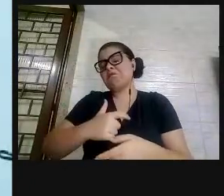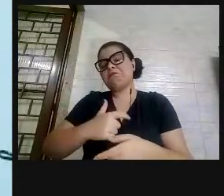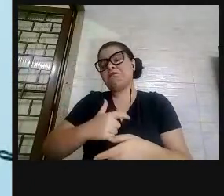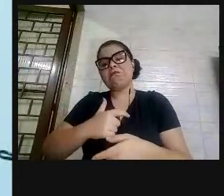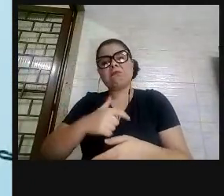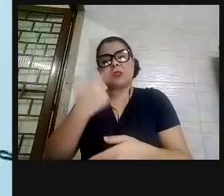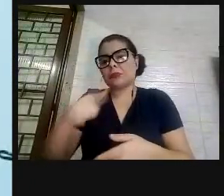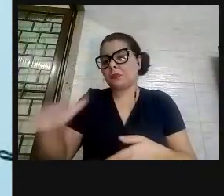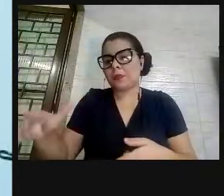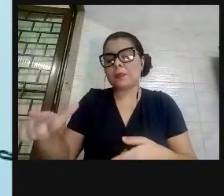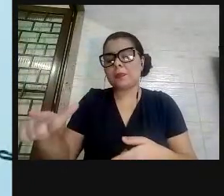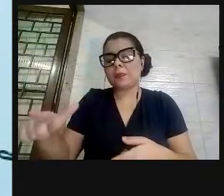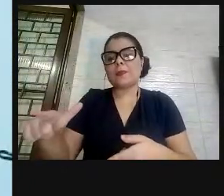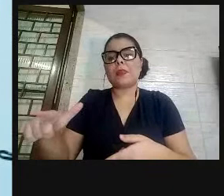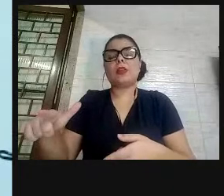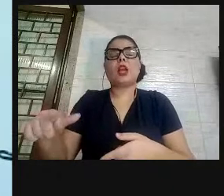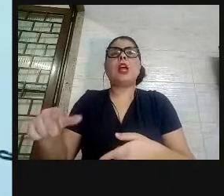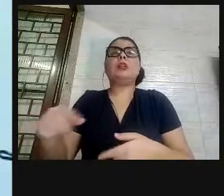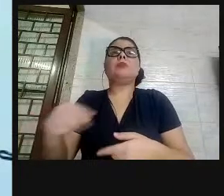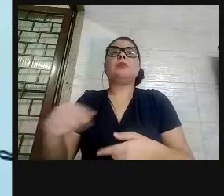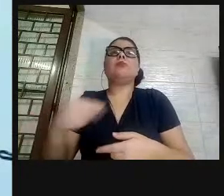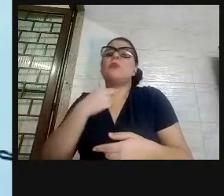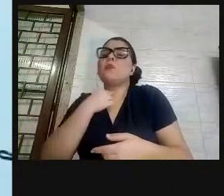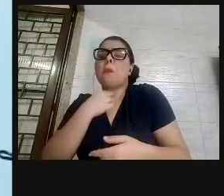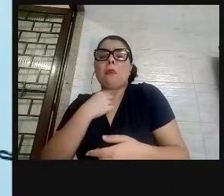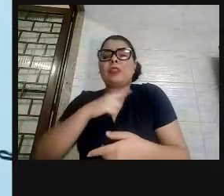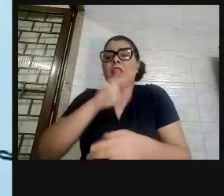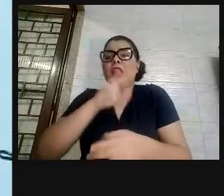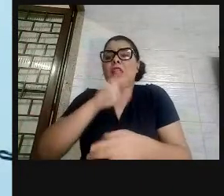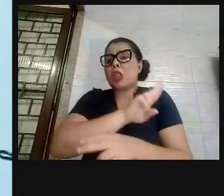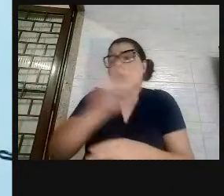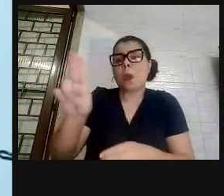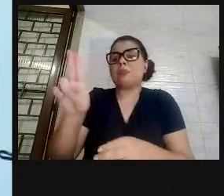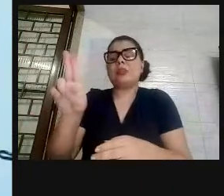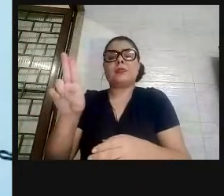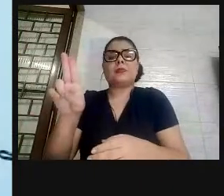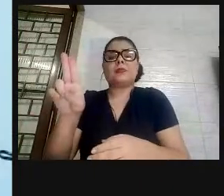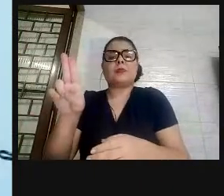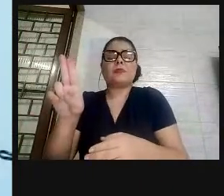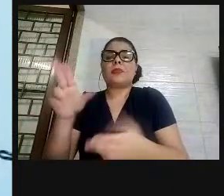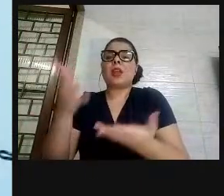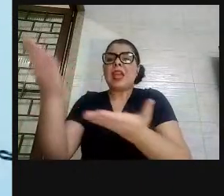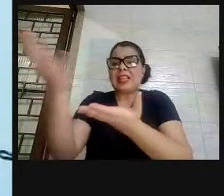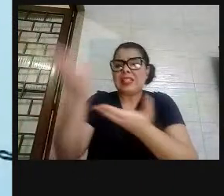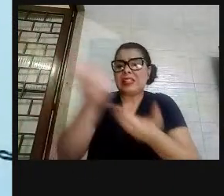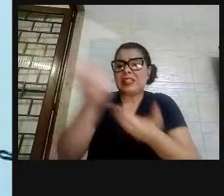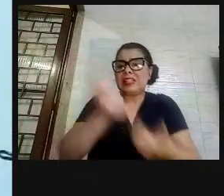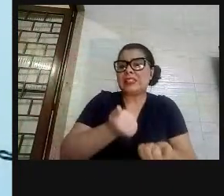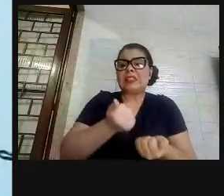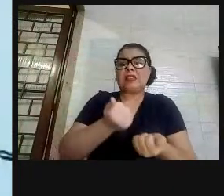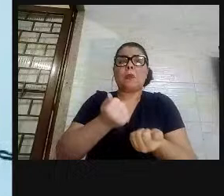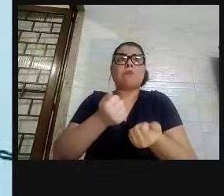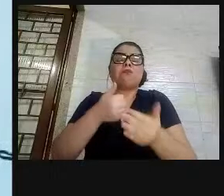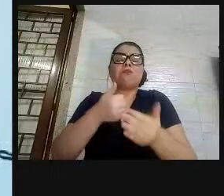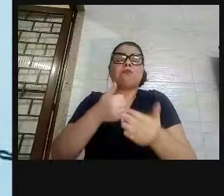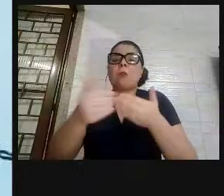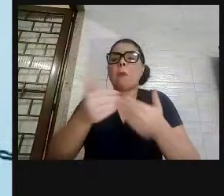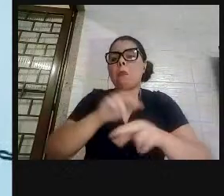não podem sequer designar os seus nomes, são recebidos como pairas